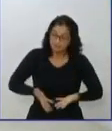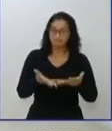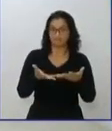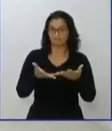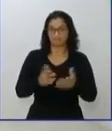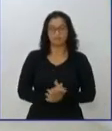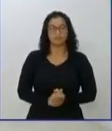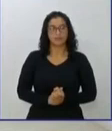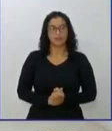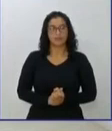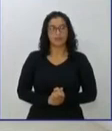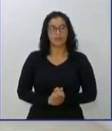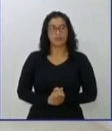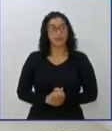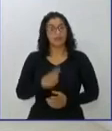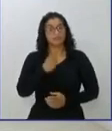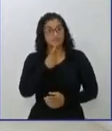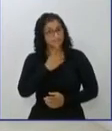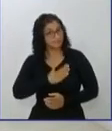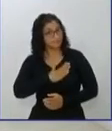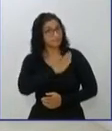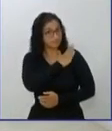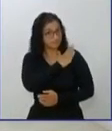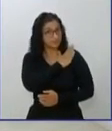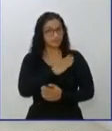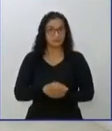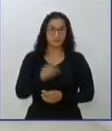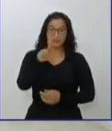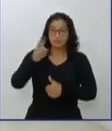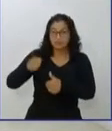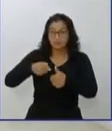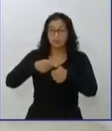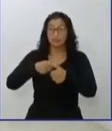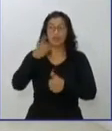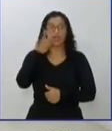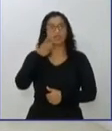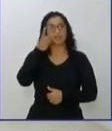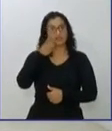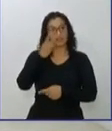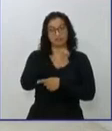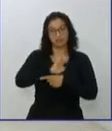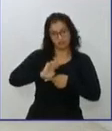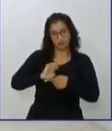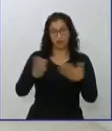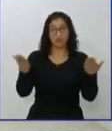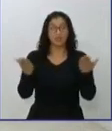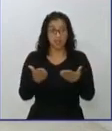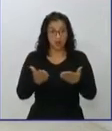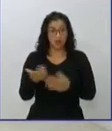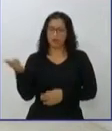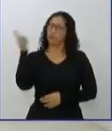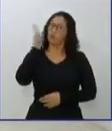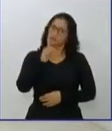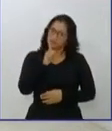meteórica, o senhor está no seu primeiro mandato como deputado estadual e agora o senhor chega a um segundo turno com a